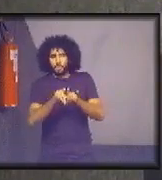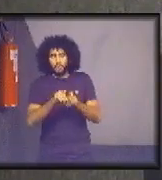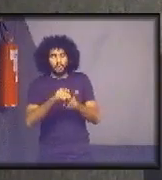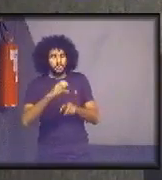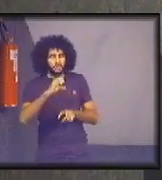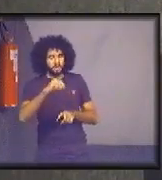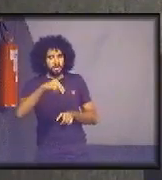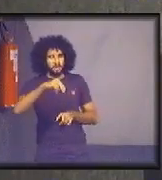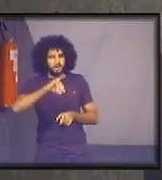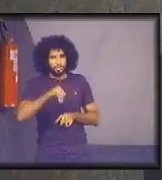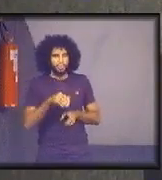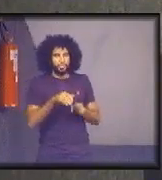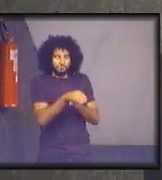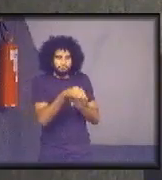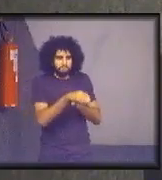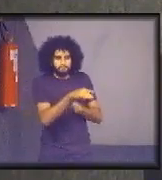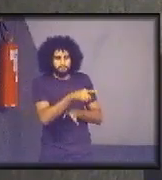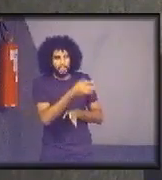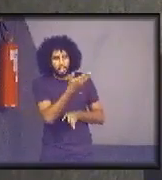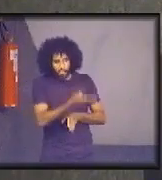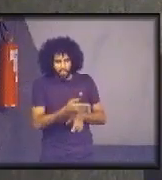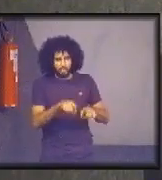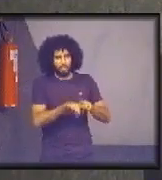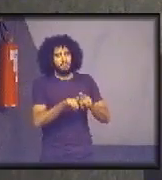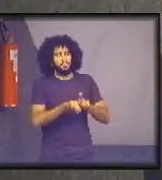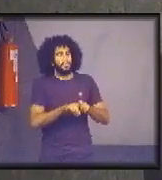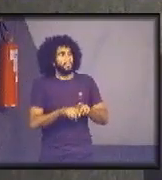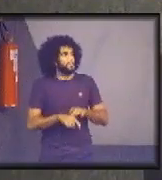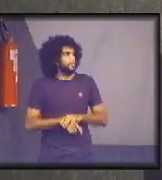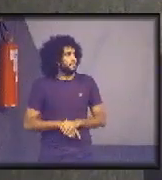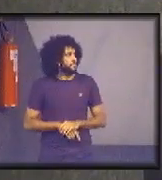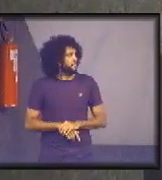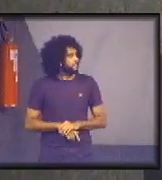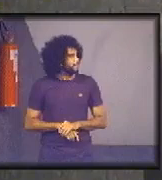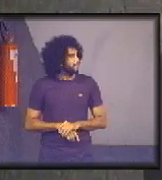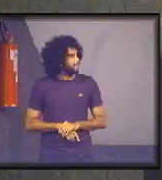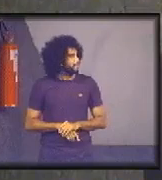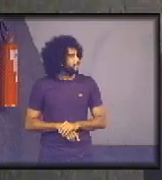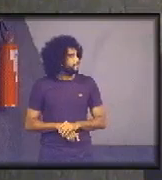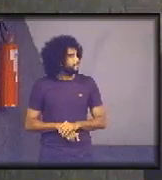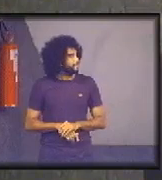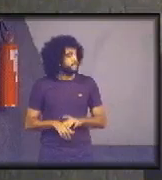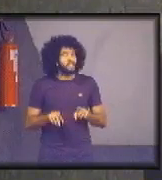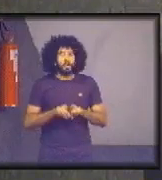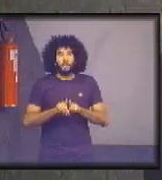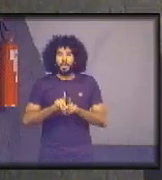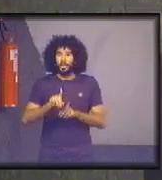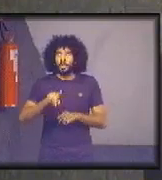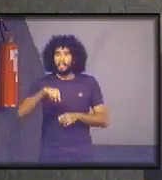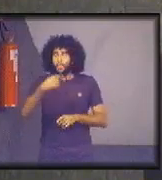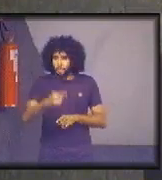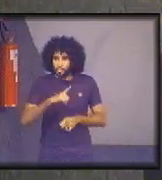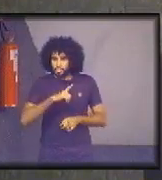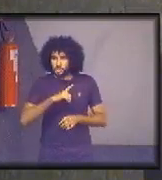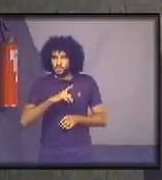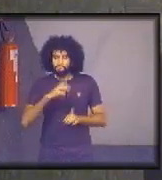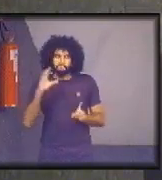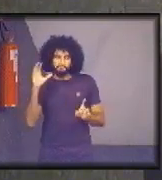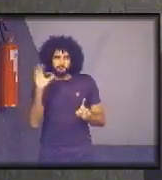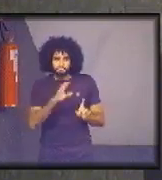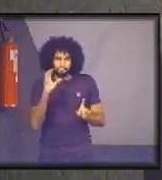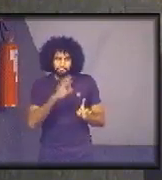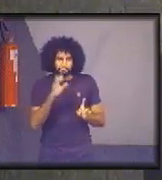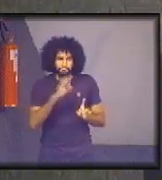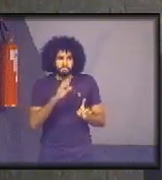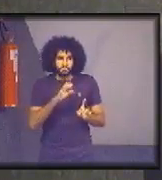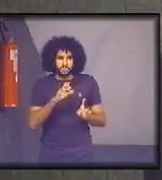Depois, o tribunal formou uma comissão, uma comissão de sustentabilidade. E, após, veio a criação de uma sessão, a sessão de gestão